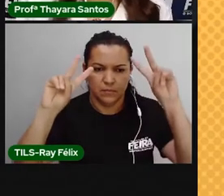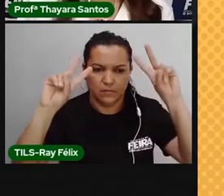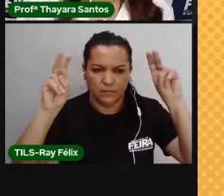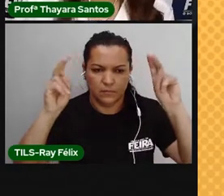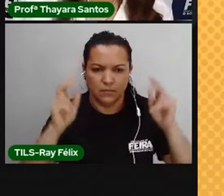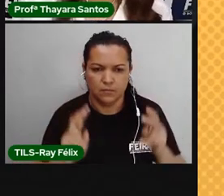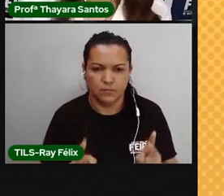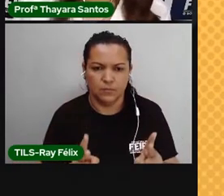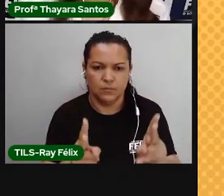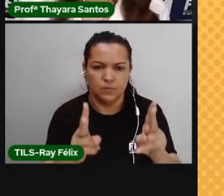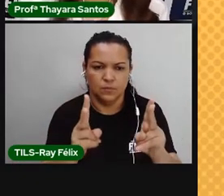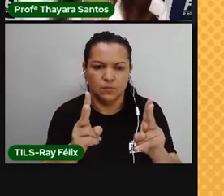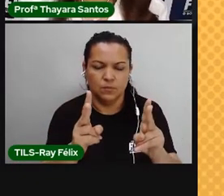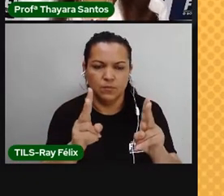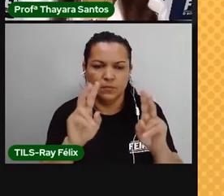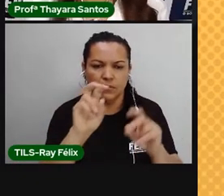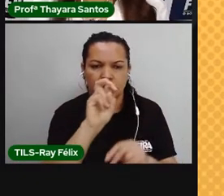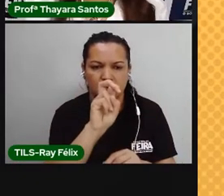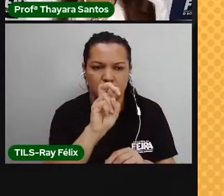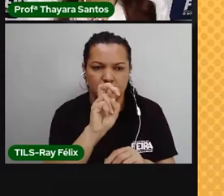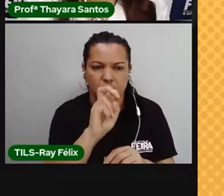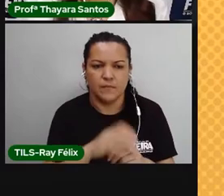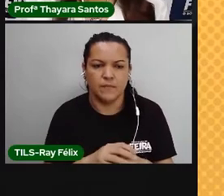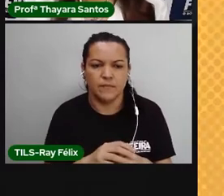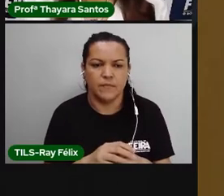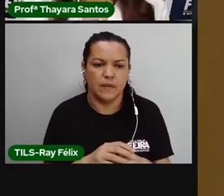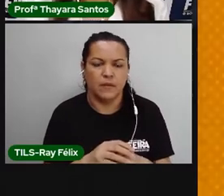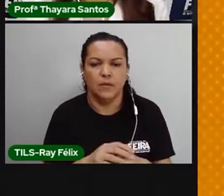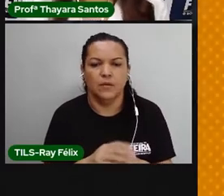a aula 5, que é a estrutura e a forma da Terra.